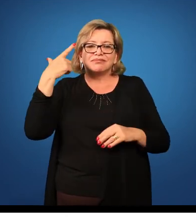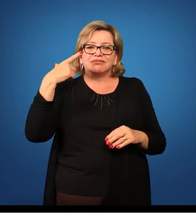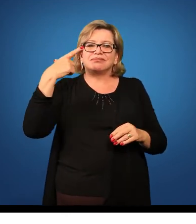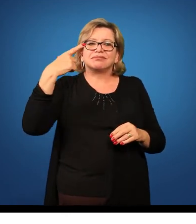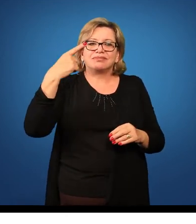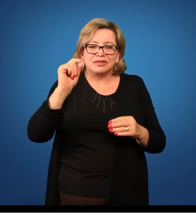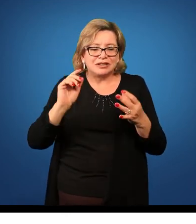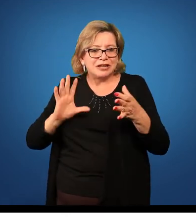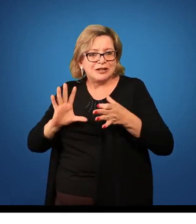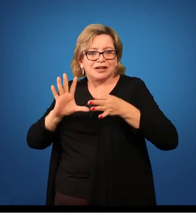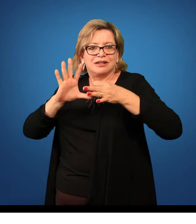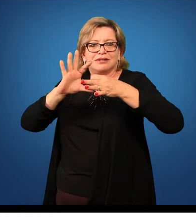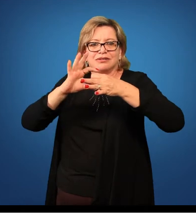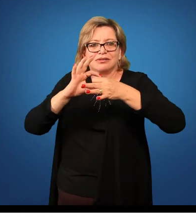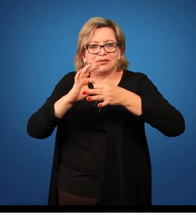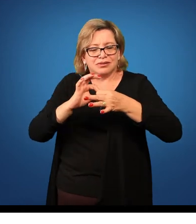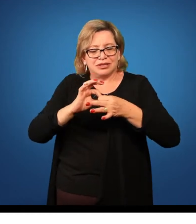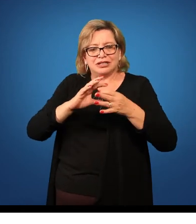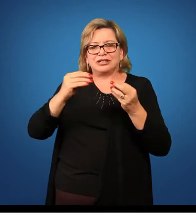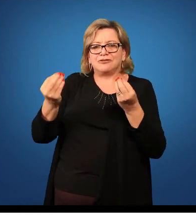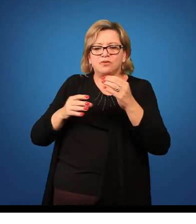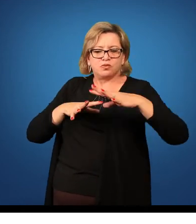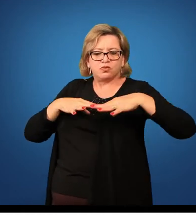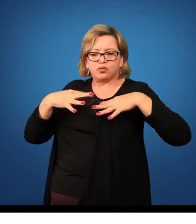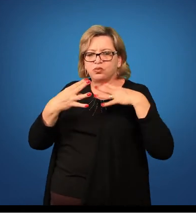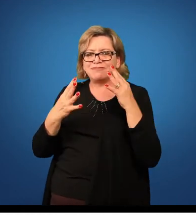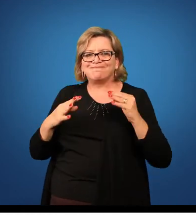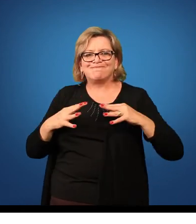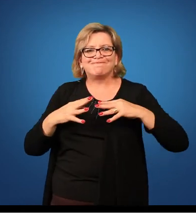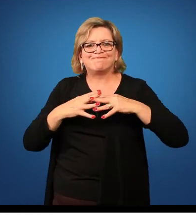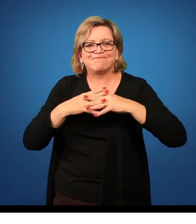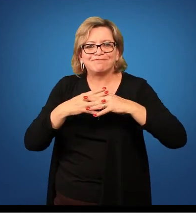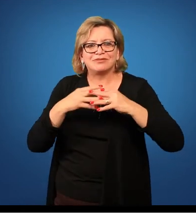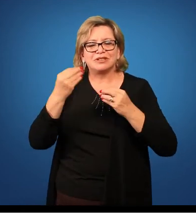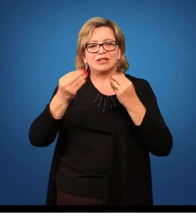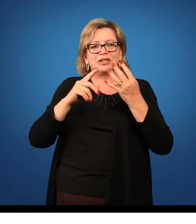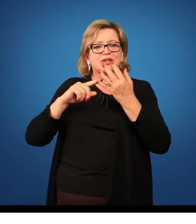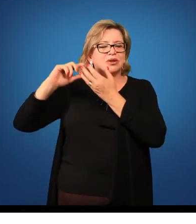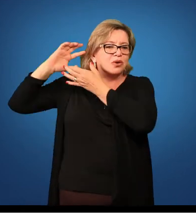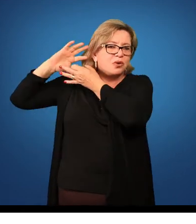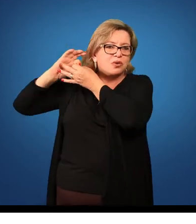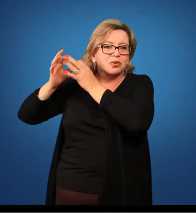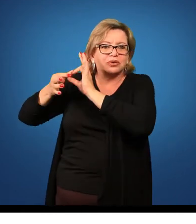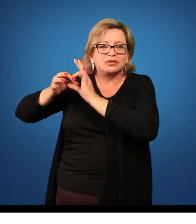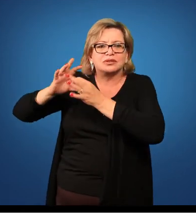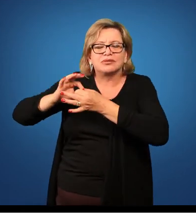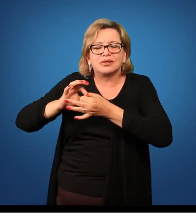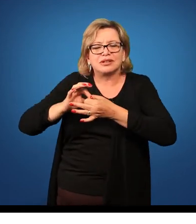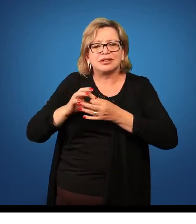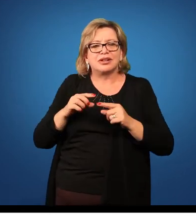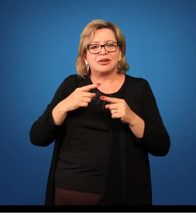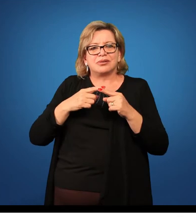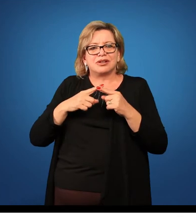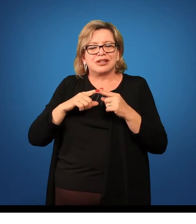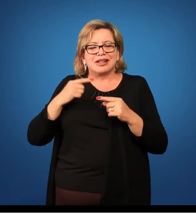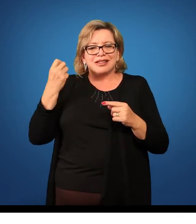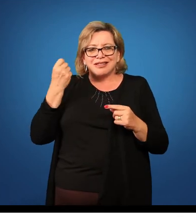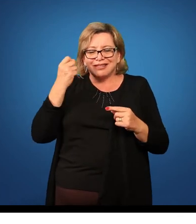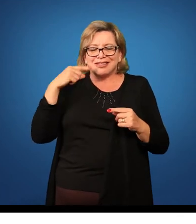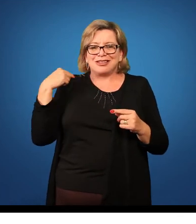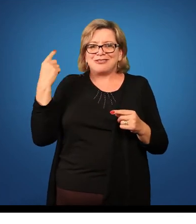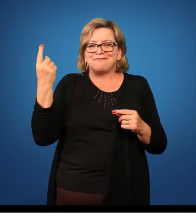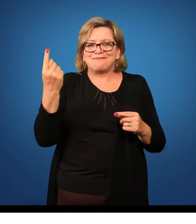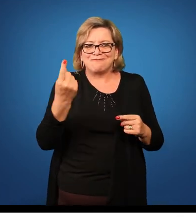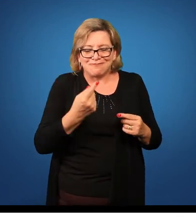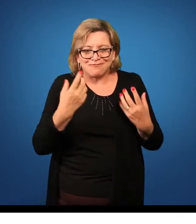interligar em um tecido de conhecimento contextualizado. Então, se a gente quer chegar a esse ponto onde o